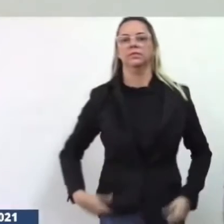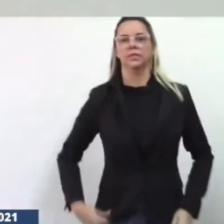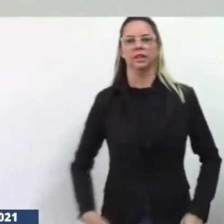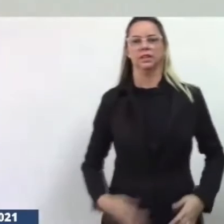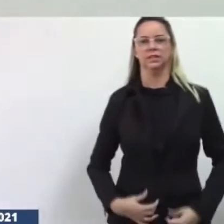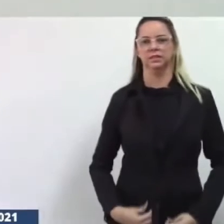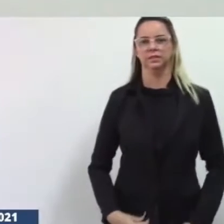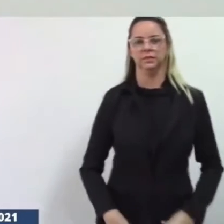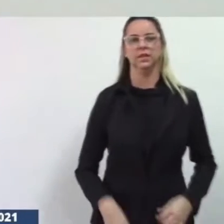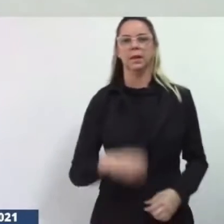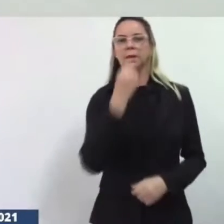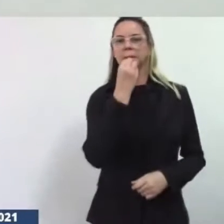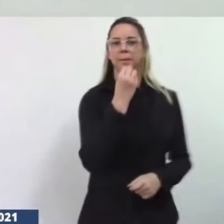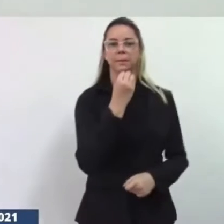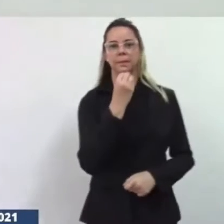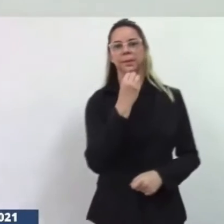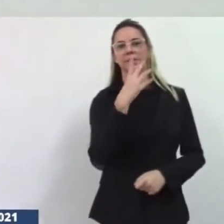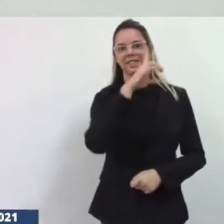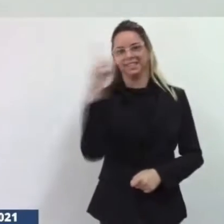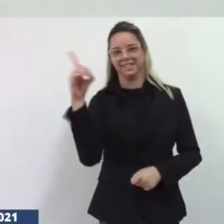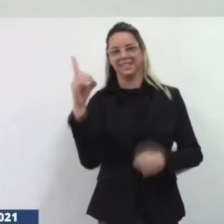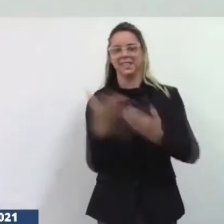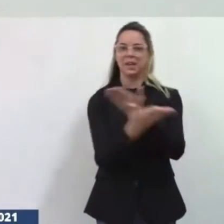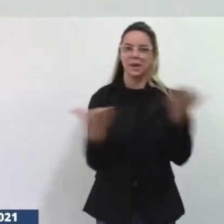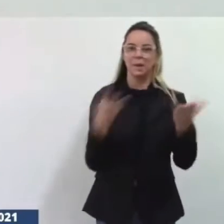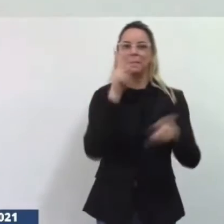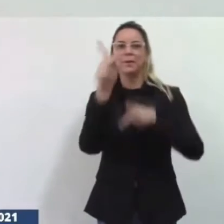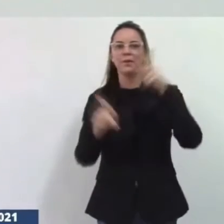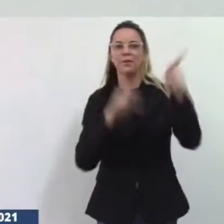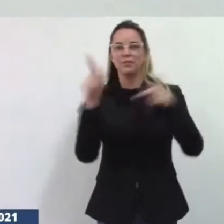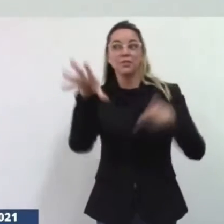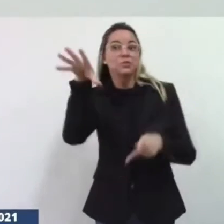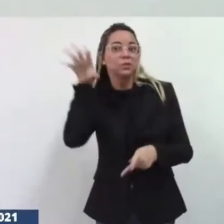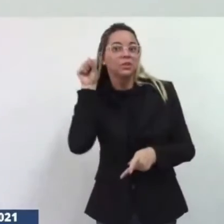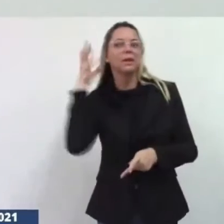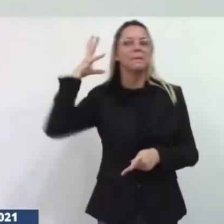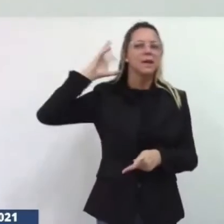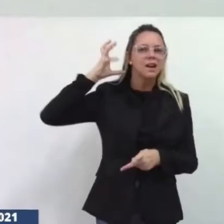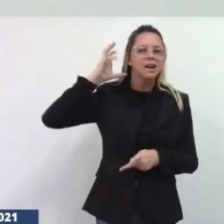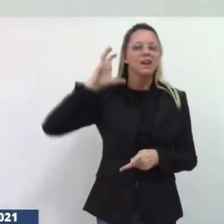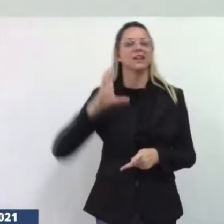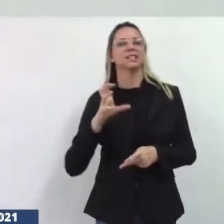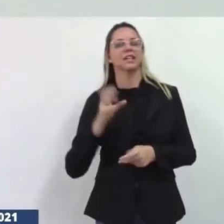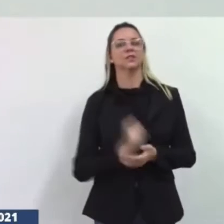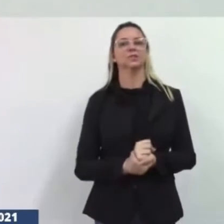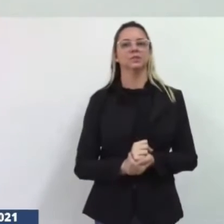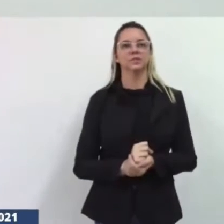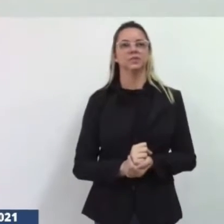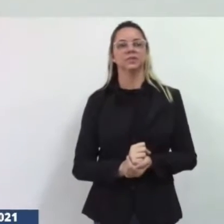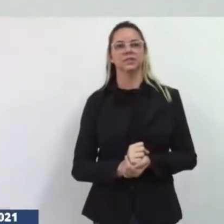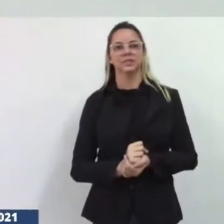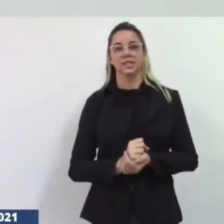Bom dia a população que escuta pela São Bento FM, Espírito Santo FM a